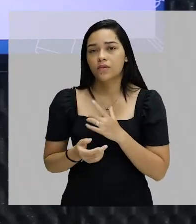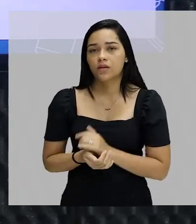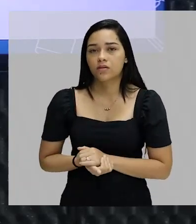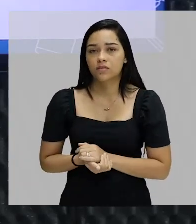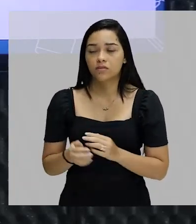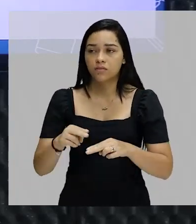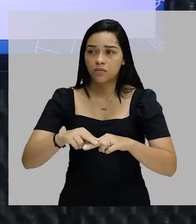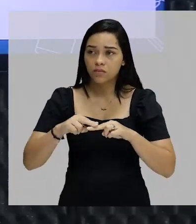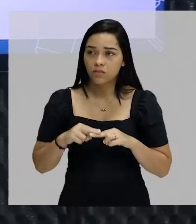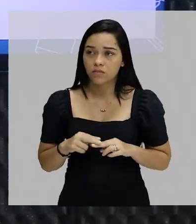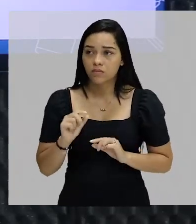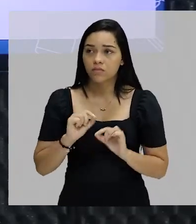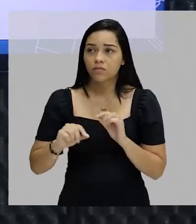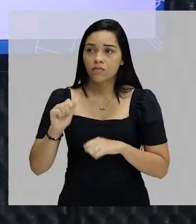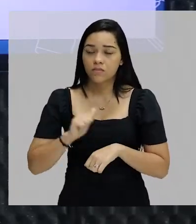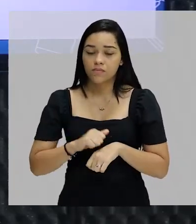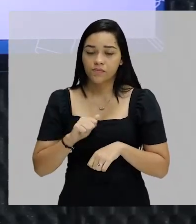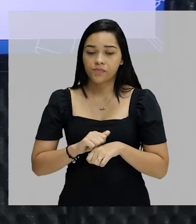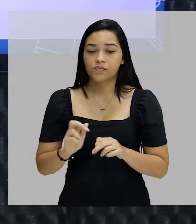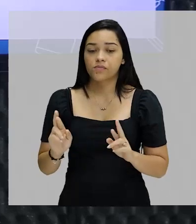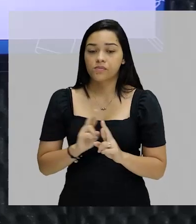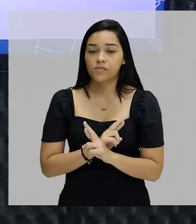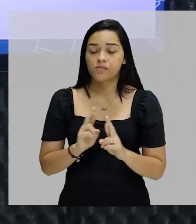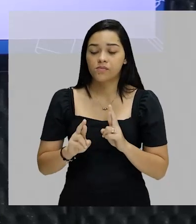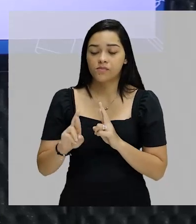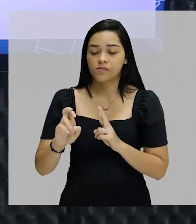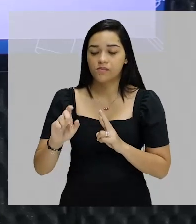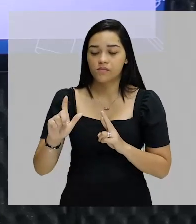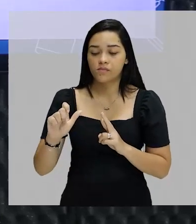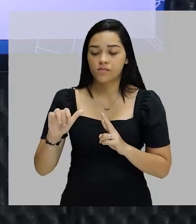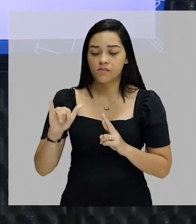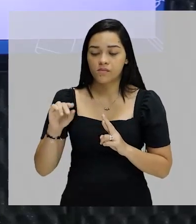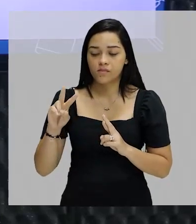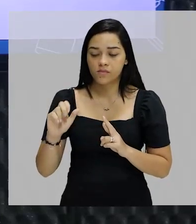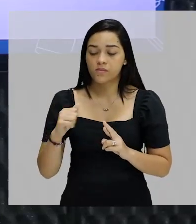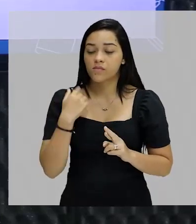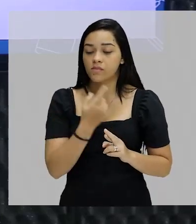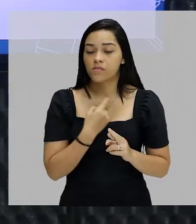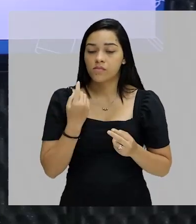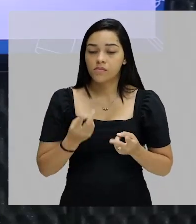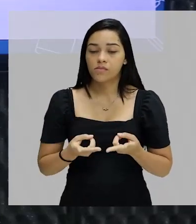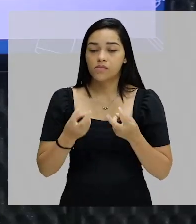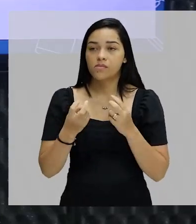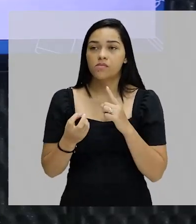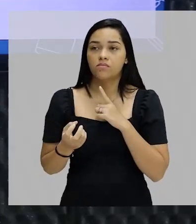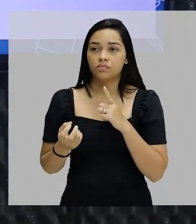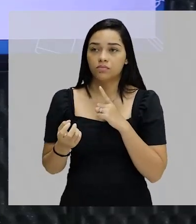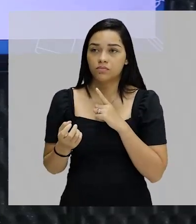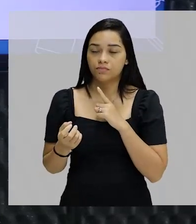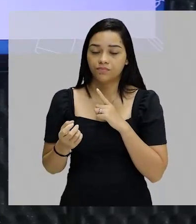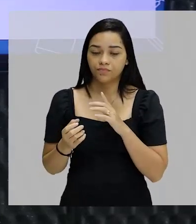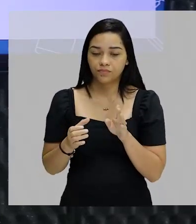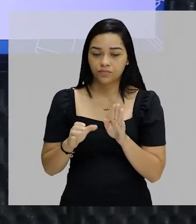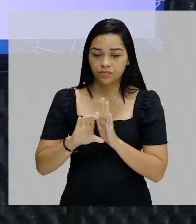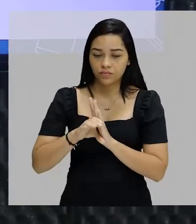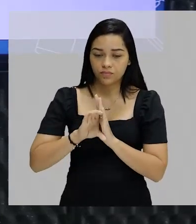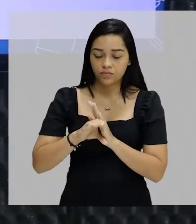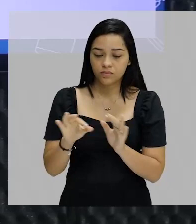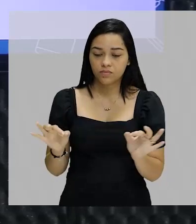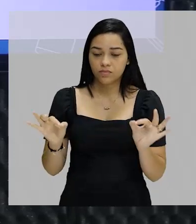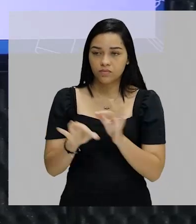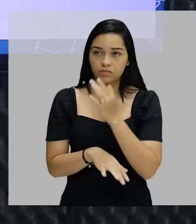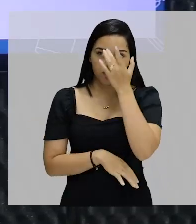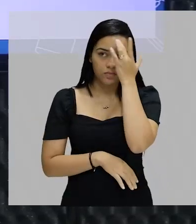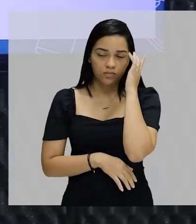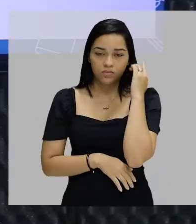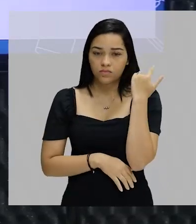Por isso é o quê? Pobreza relativa. Percebe que a gente saiu de um conceito absoluto, que era a